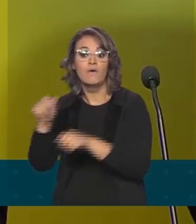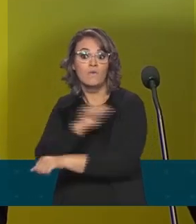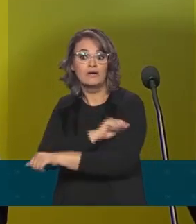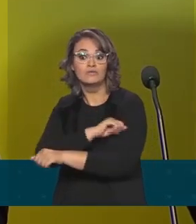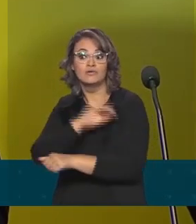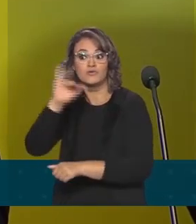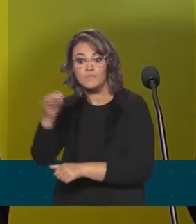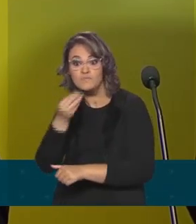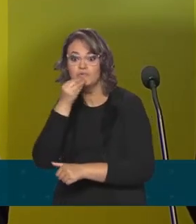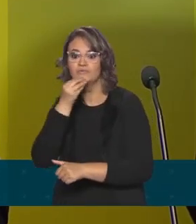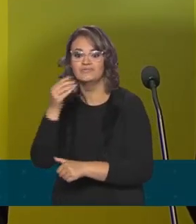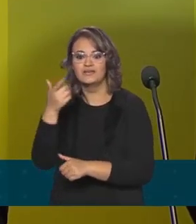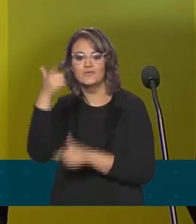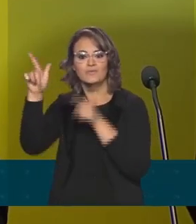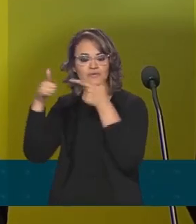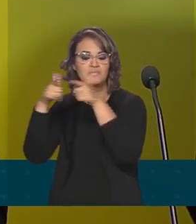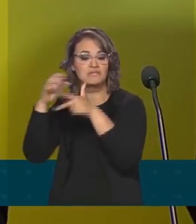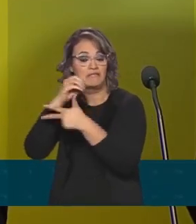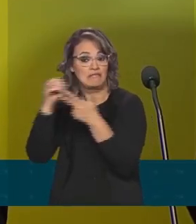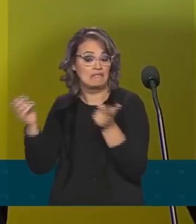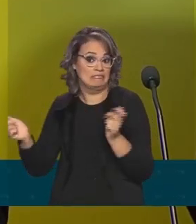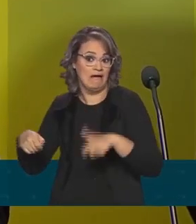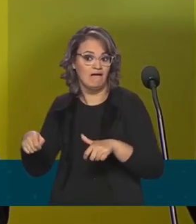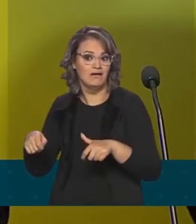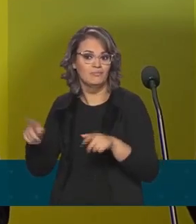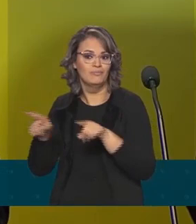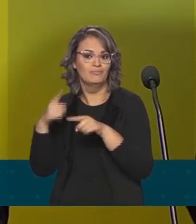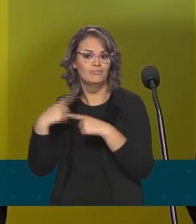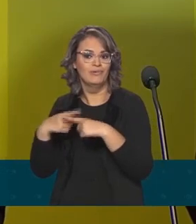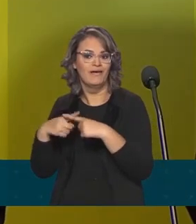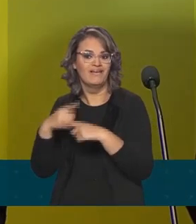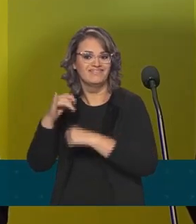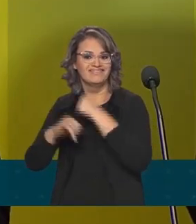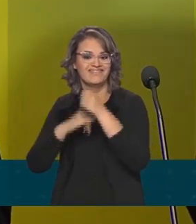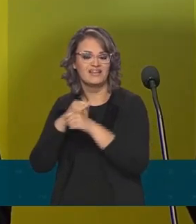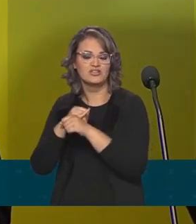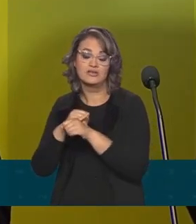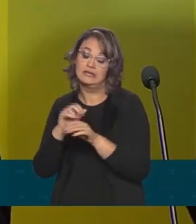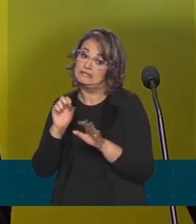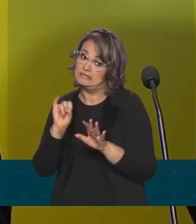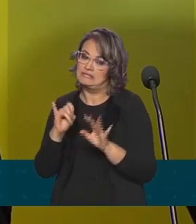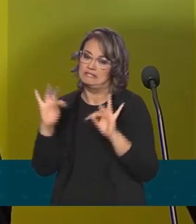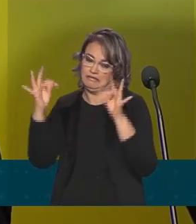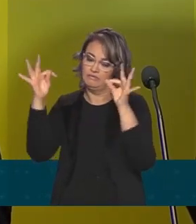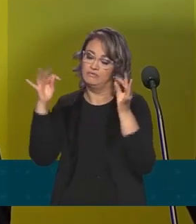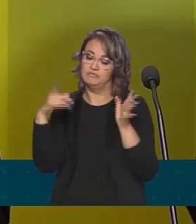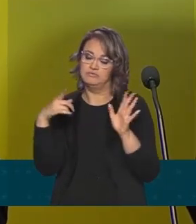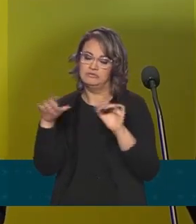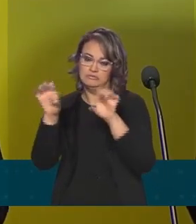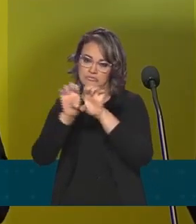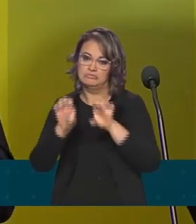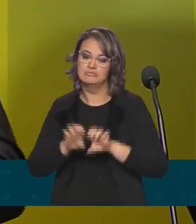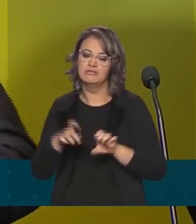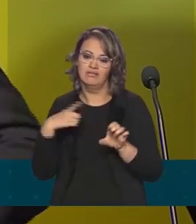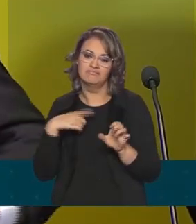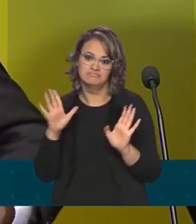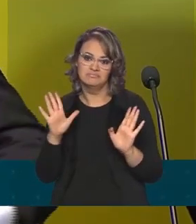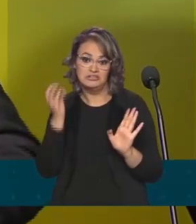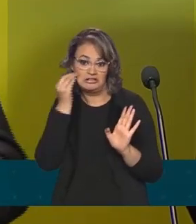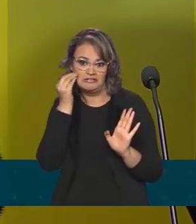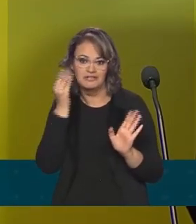de fazer o Enem naquele ano. Desde que a gente tenha infraestrutura para poder, tecnologia para aplicar as provas. Então, a ideia é que a gente